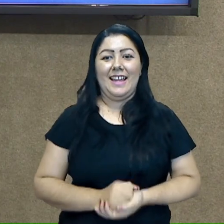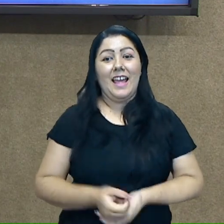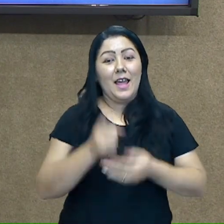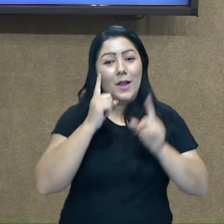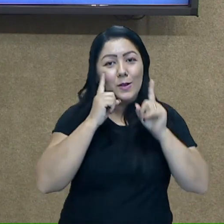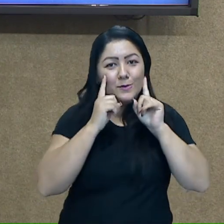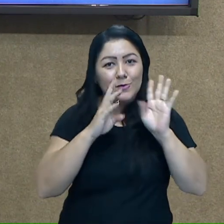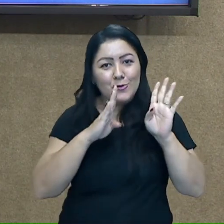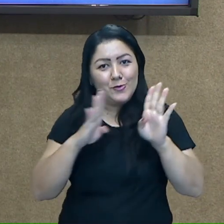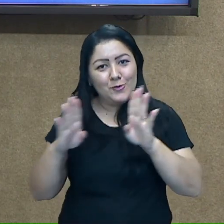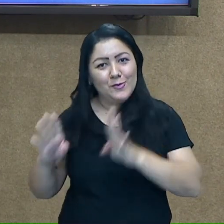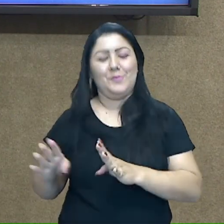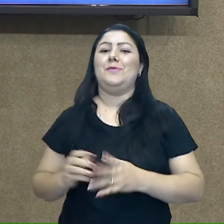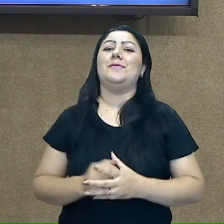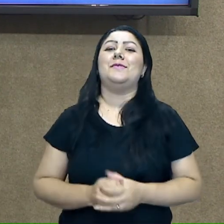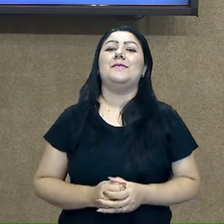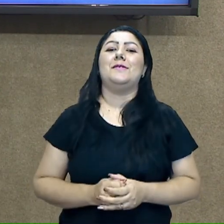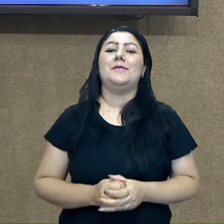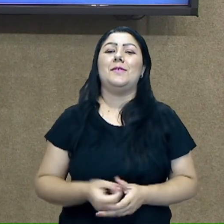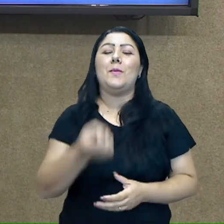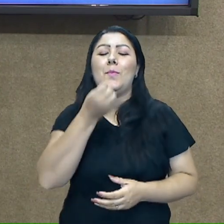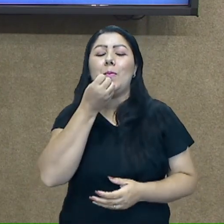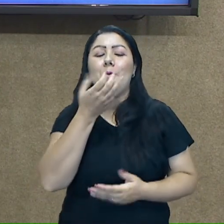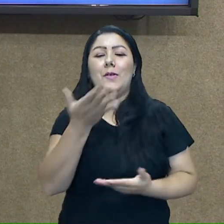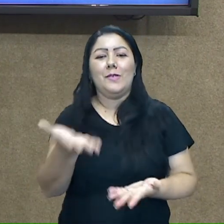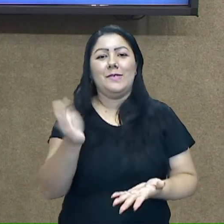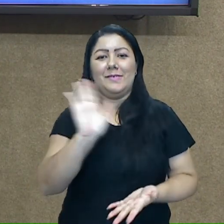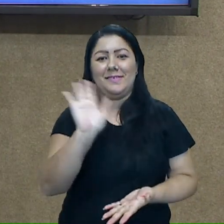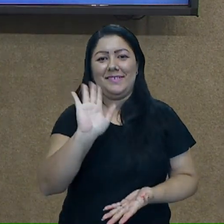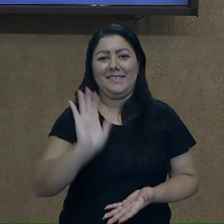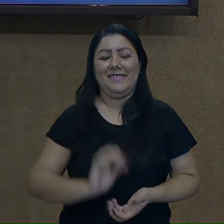nossas aulas. Fique bem e até a próxima!